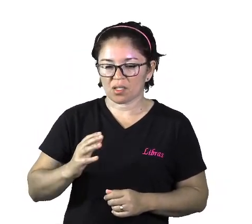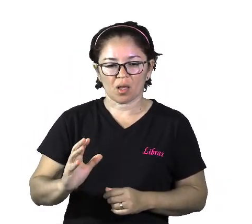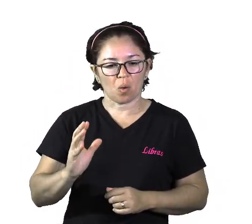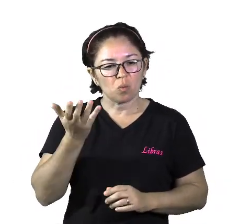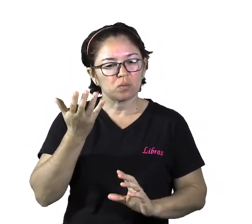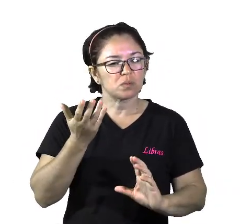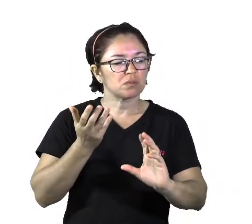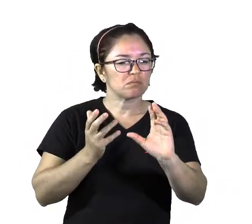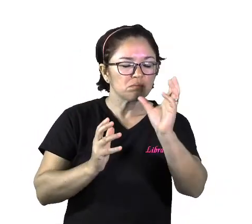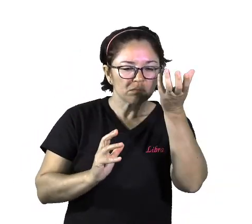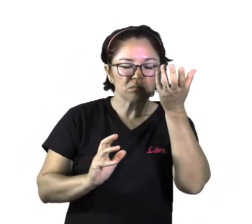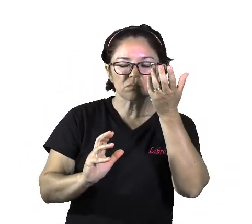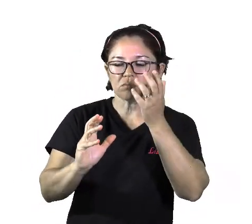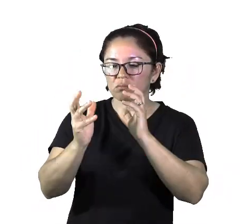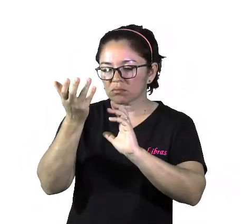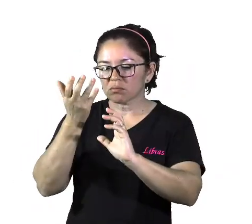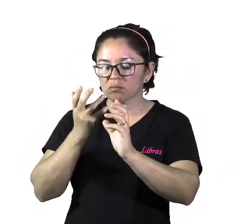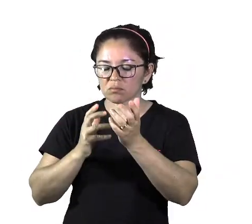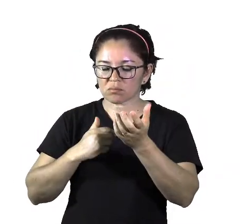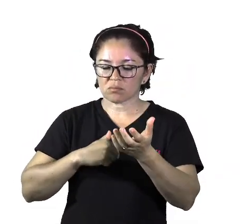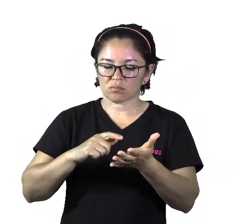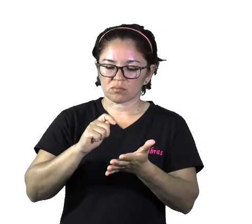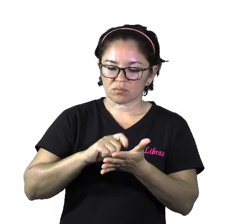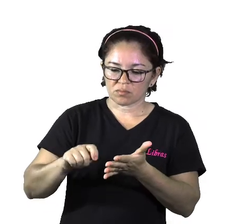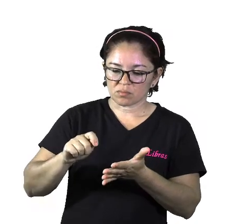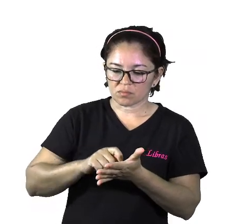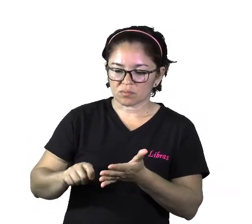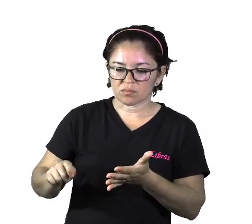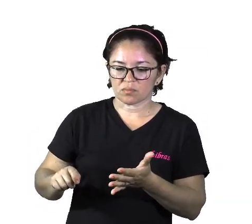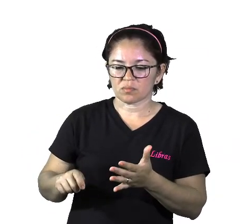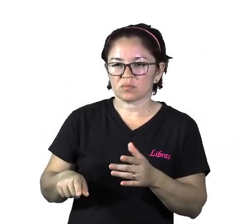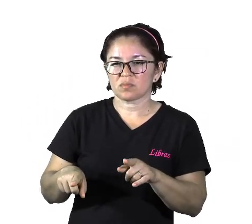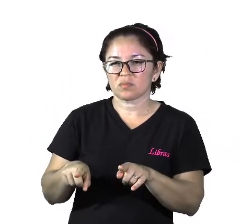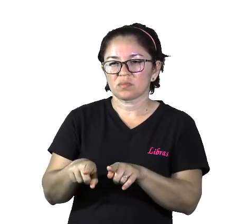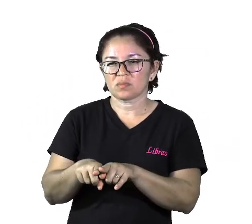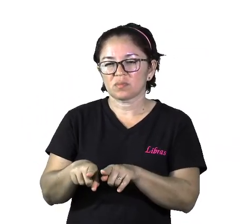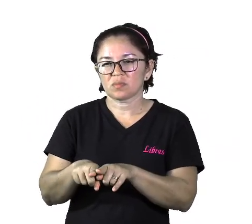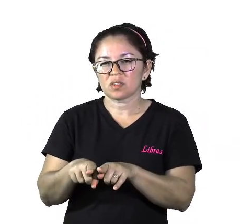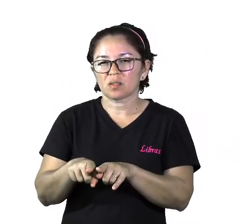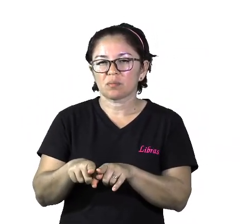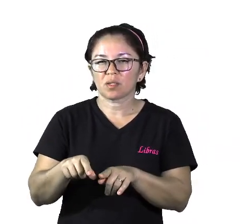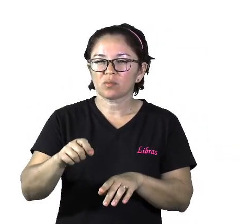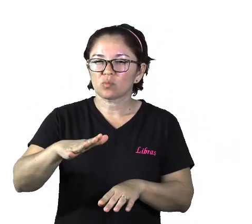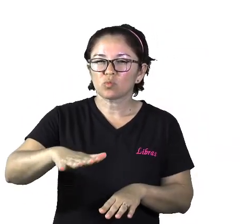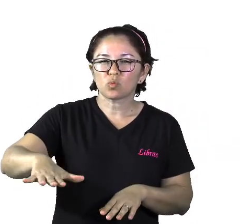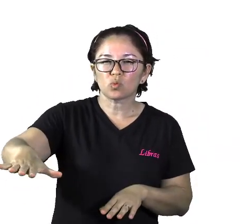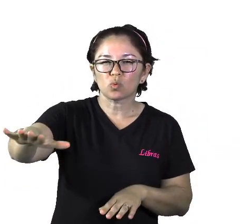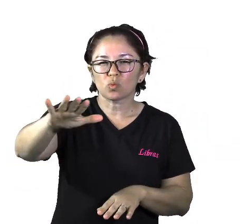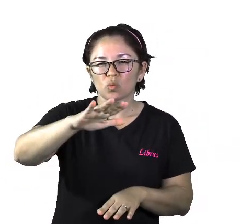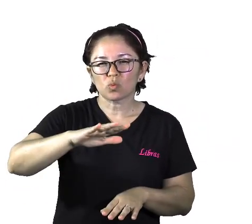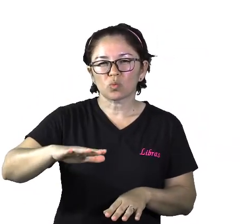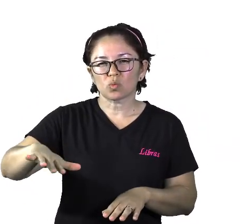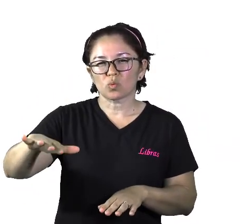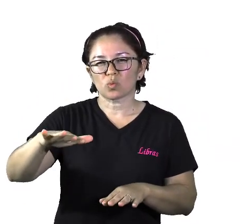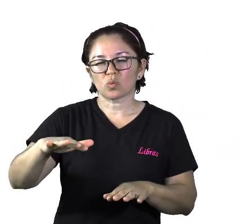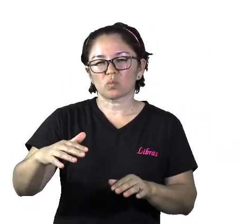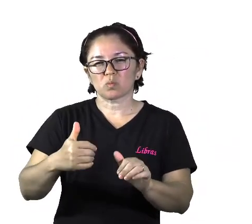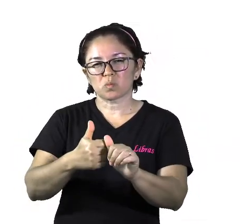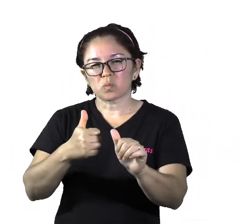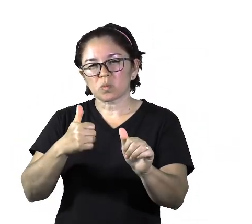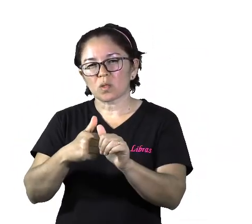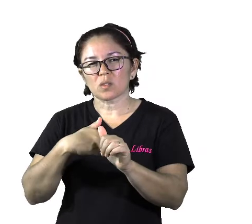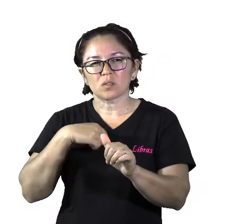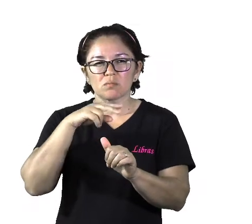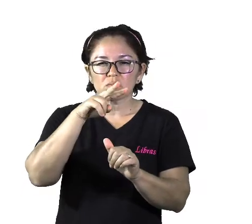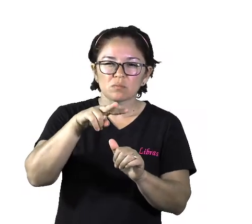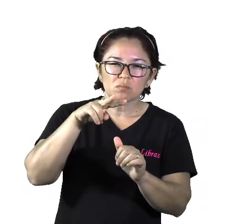mas que contém também aspectos da memória do grupo social onde ela se formou. É aquela que